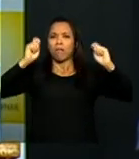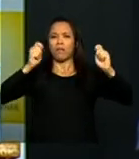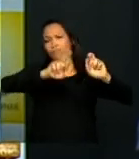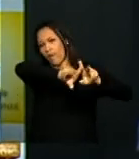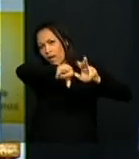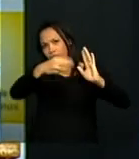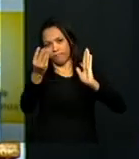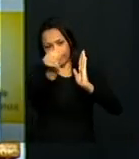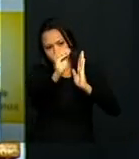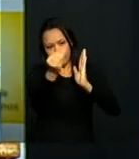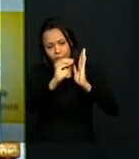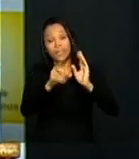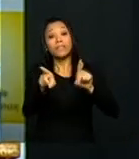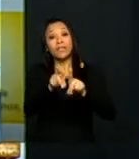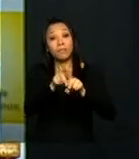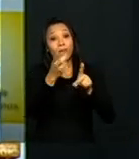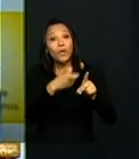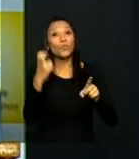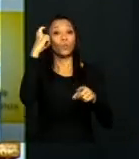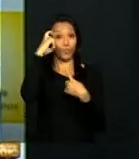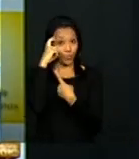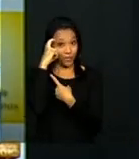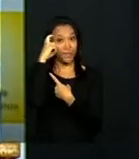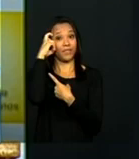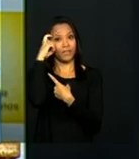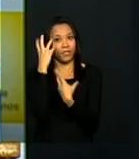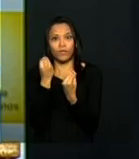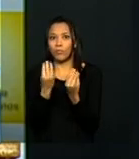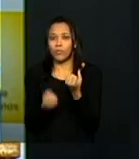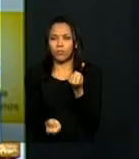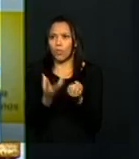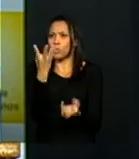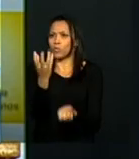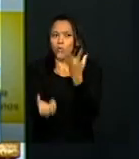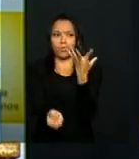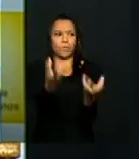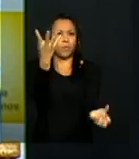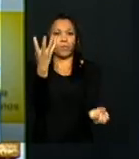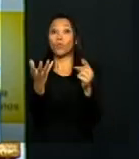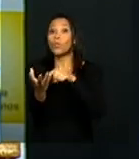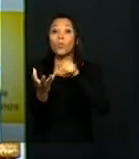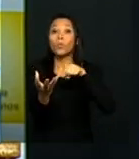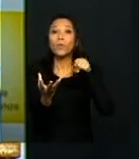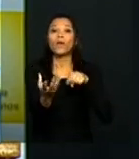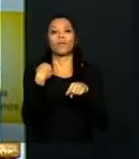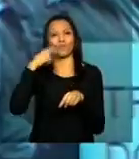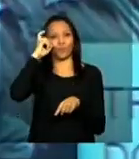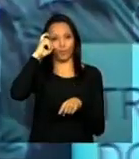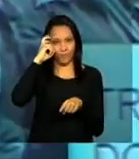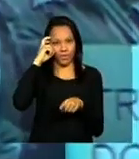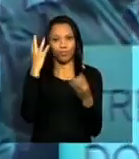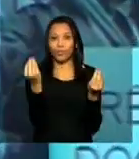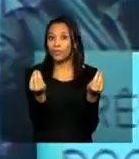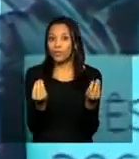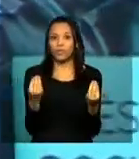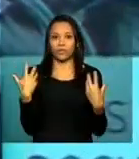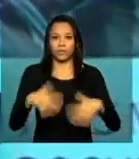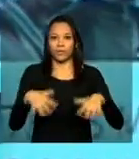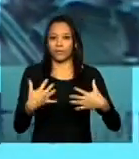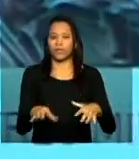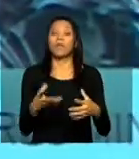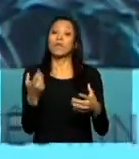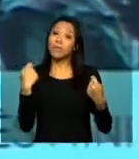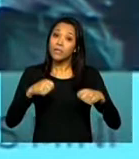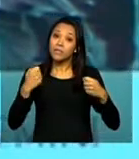traga a parte cultural, que foi uma época de uma grande efervescência cultural, e que isso é importante que seja